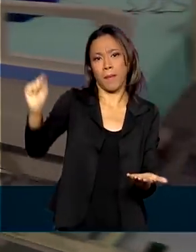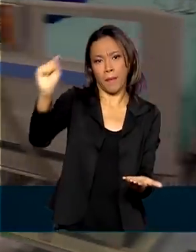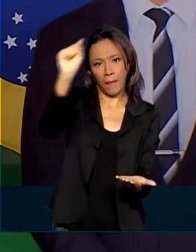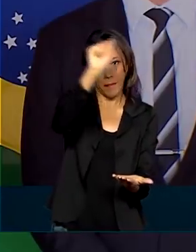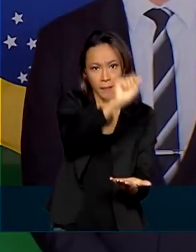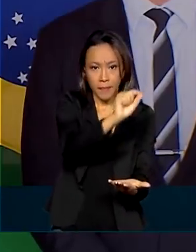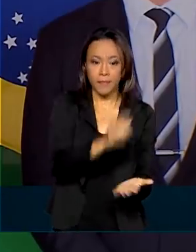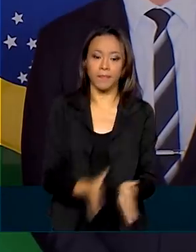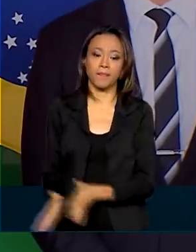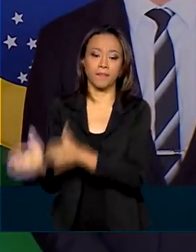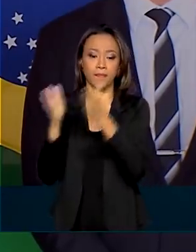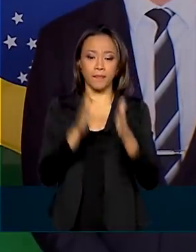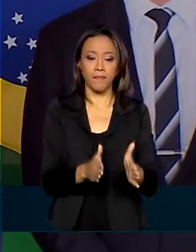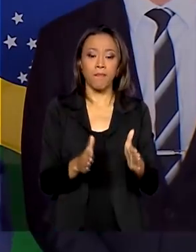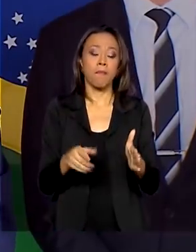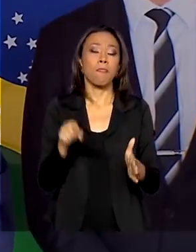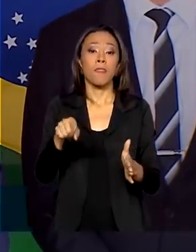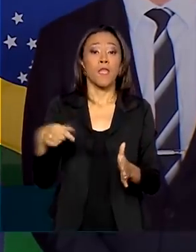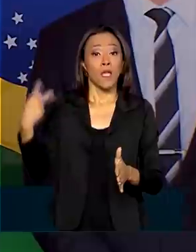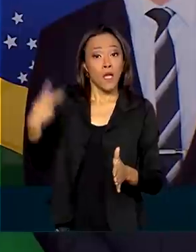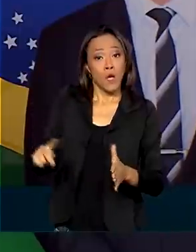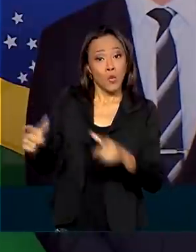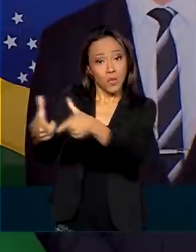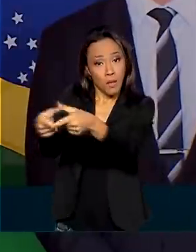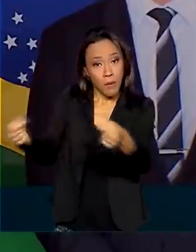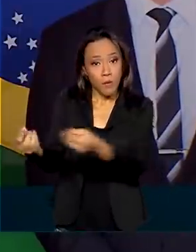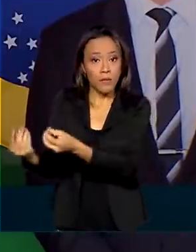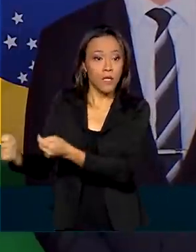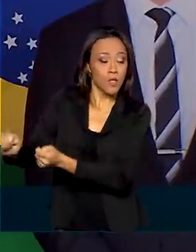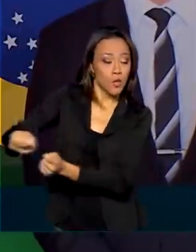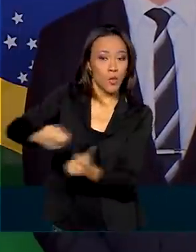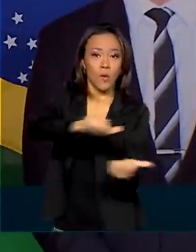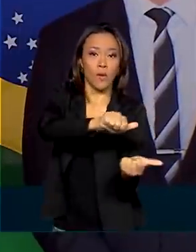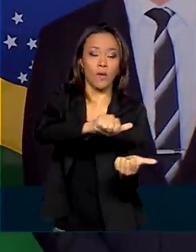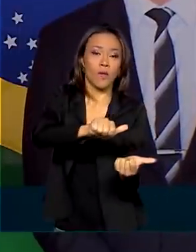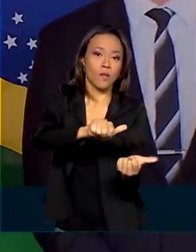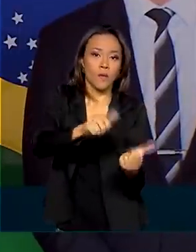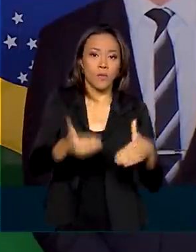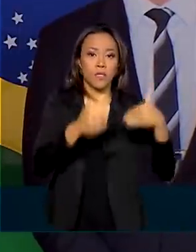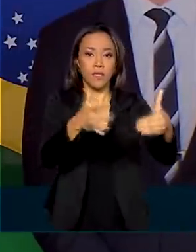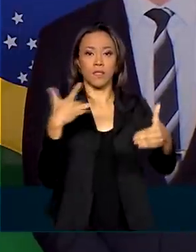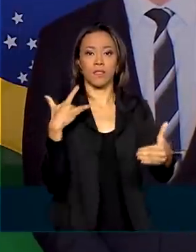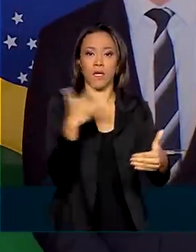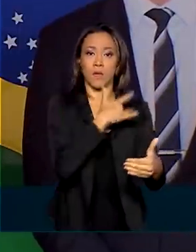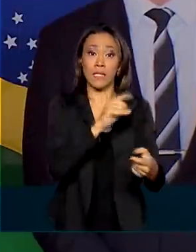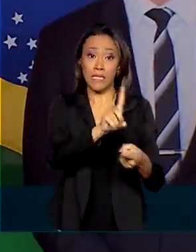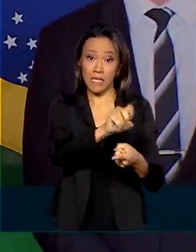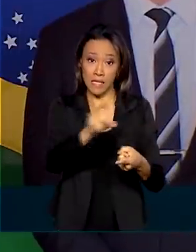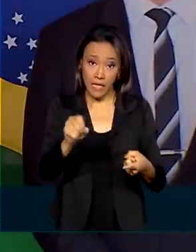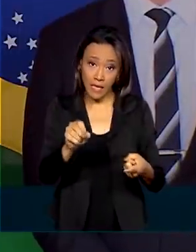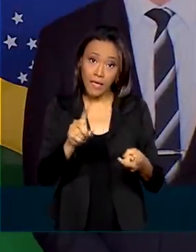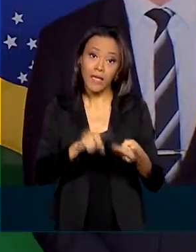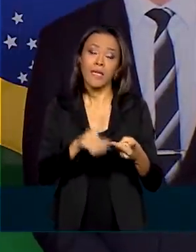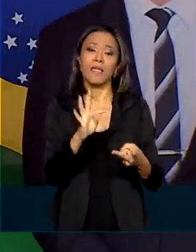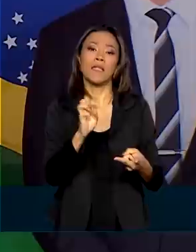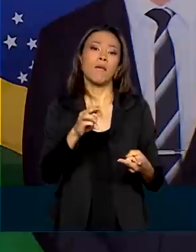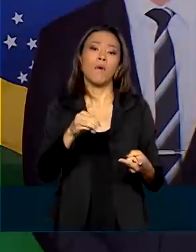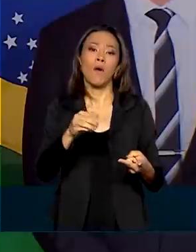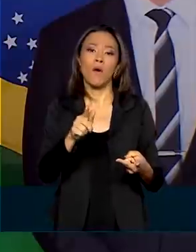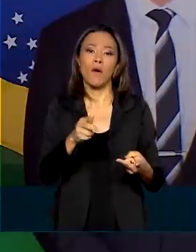Saúde, o SUS. O Japão está doando ao Ministério da Saúde 100 termógrafos, 10